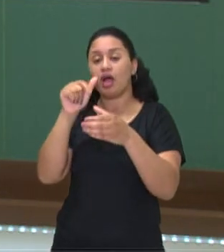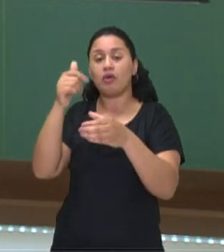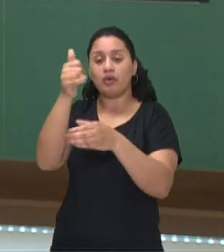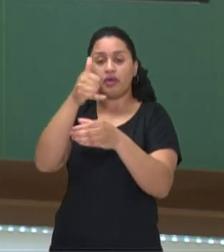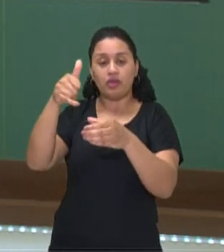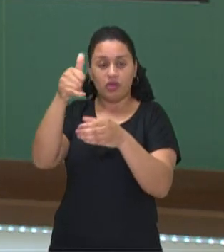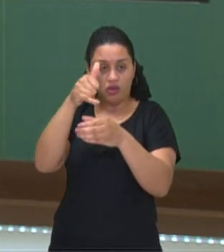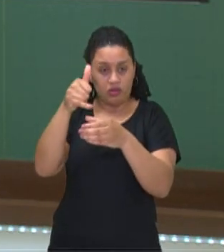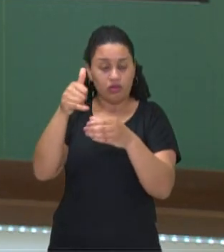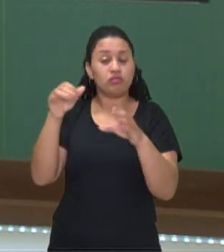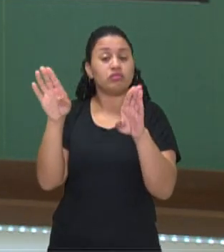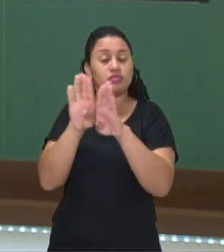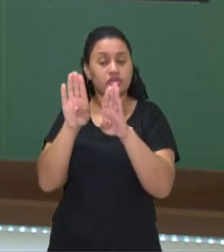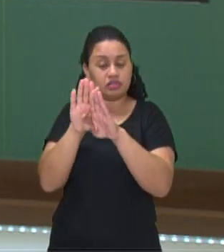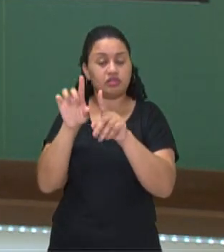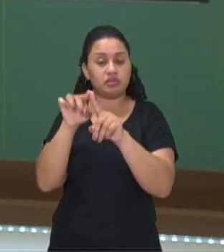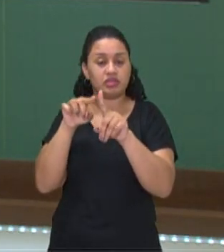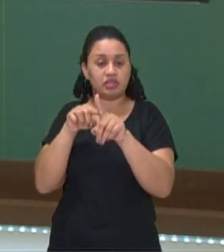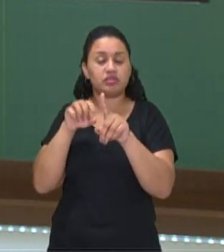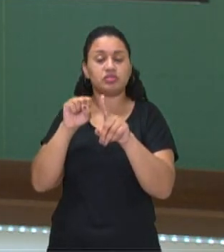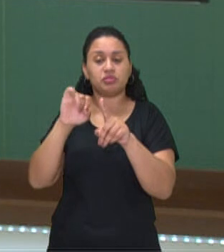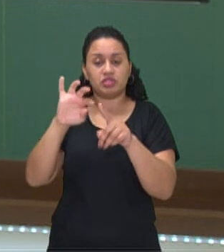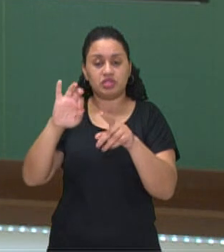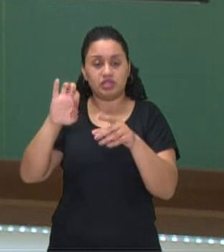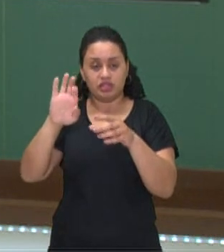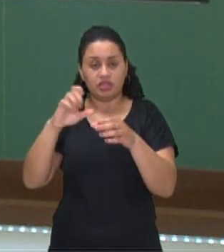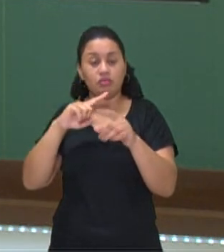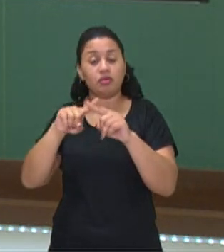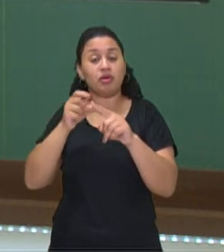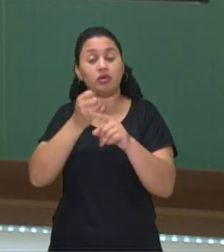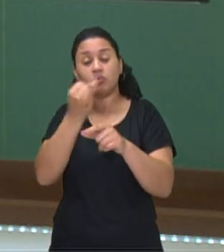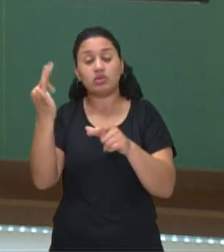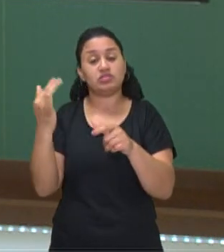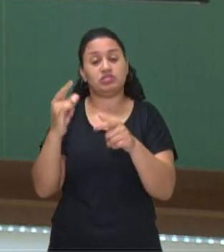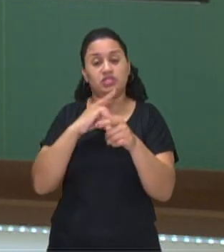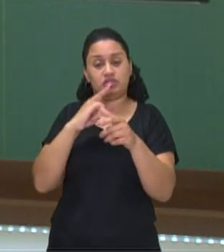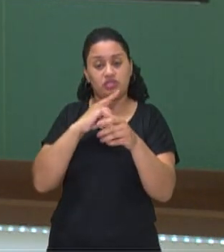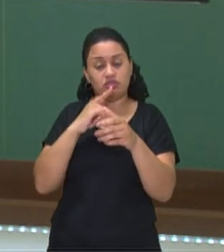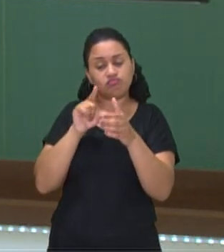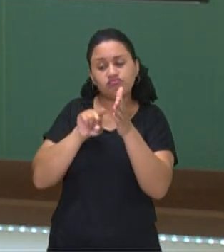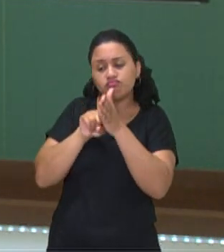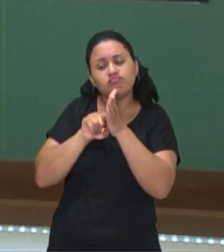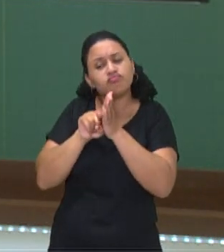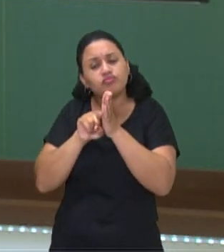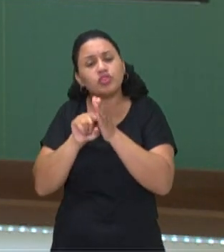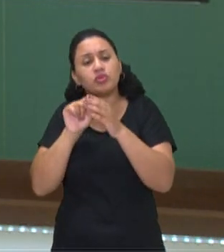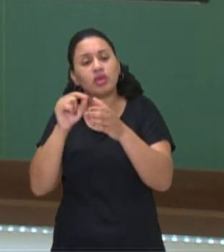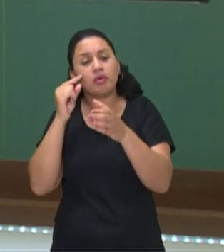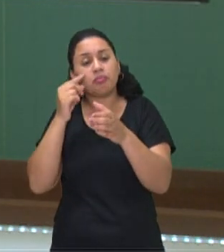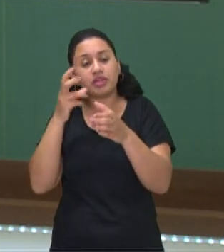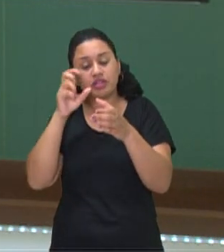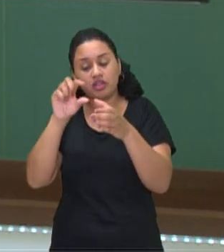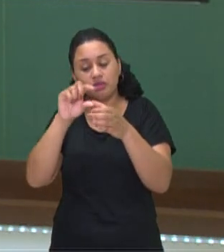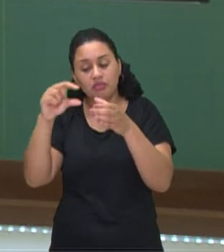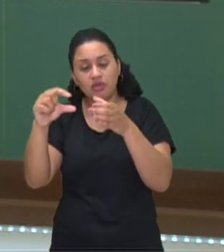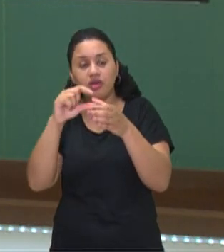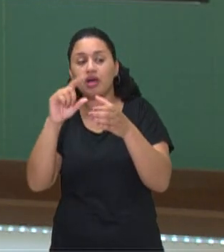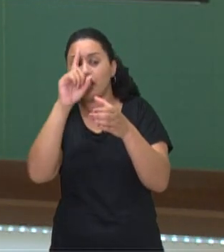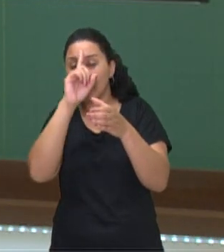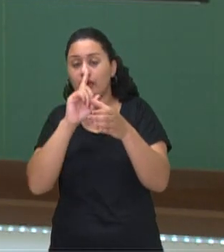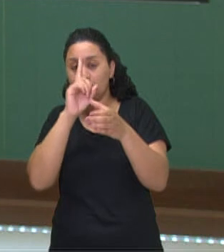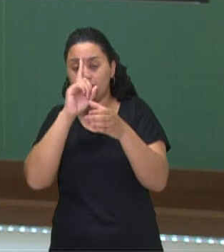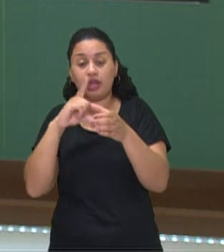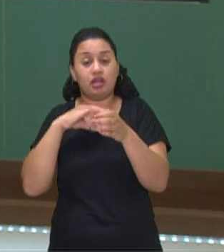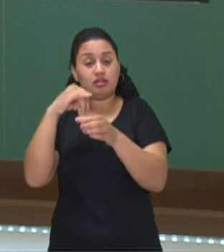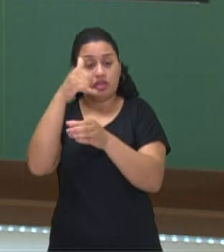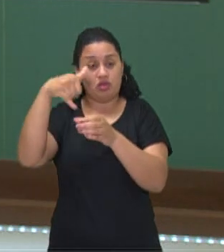também representam um sistema. É um recorte, é uma porção limitada que eu estou estudando. Vejo a parte amarelinha com o